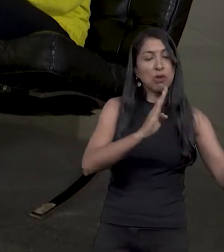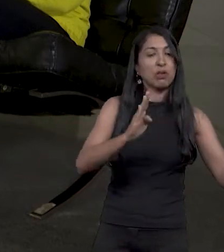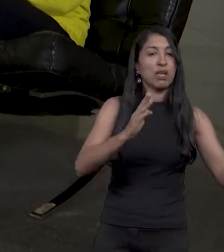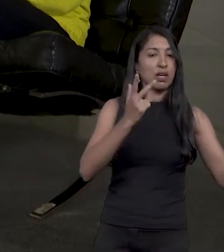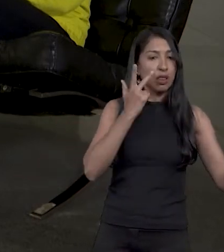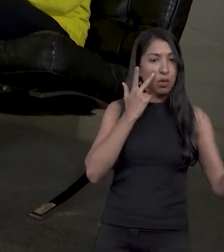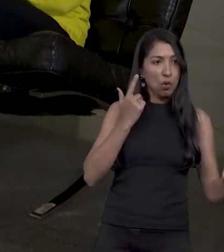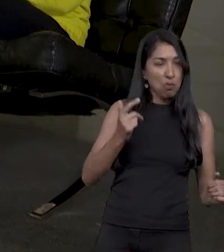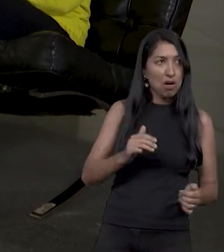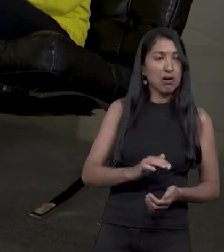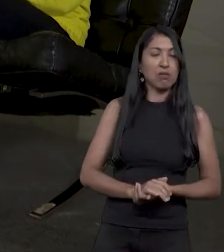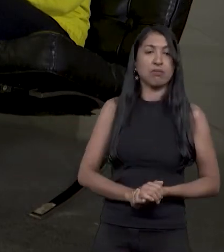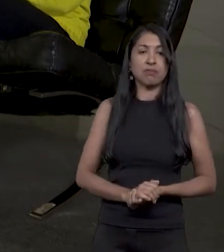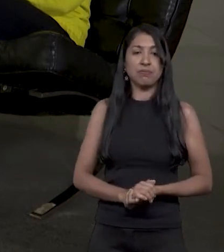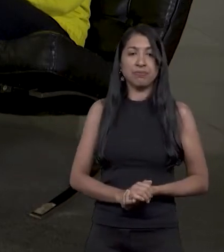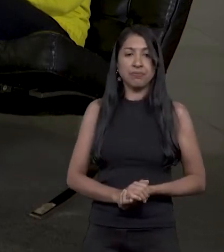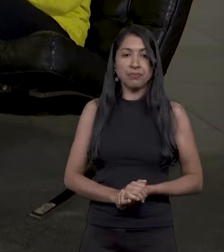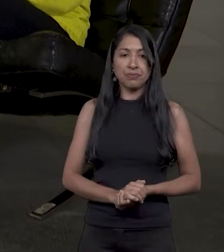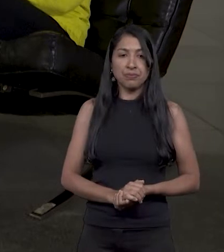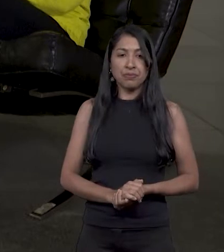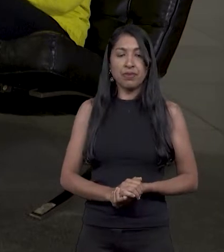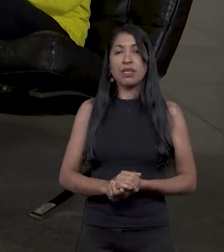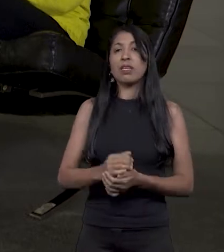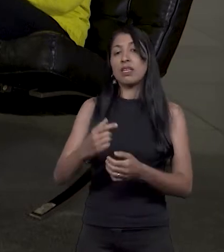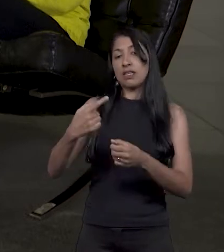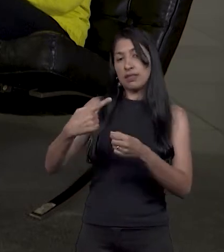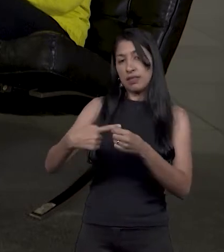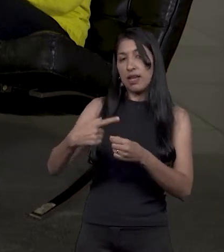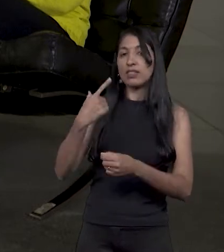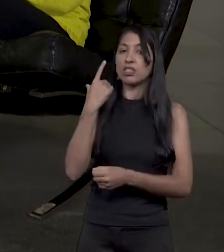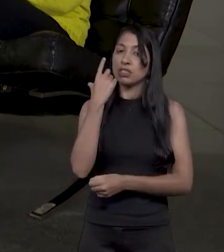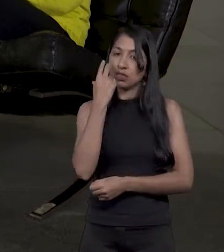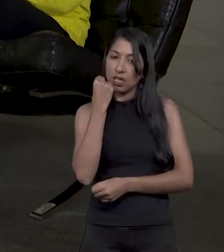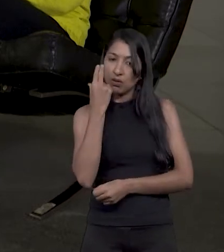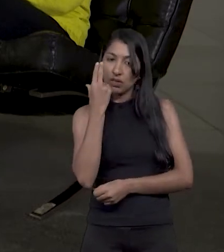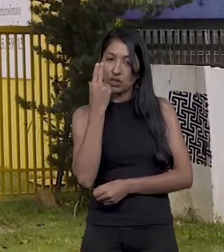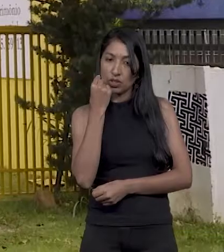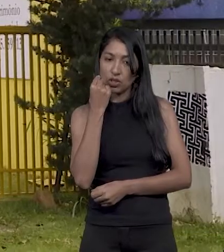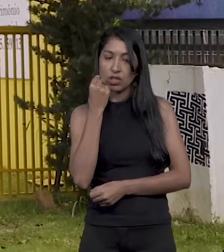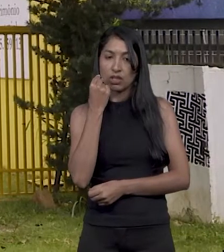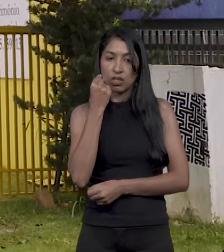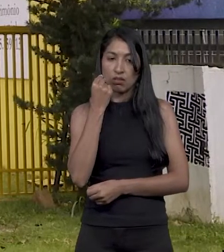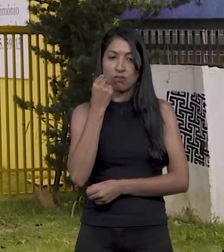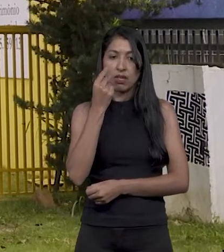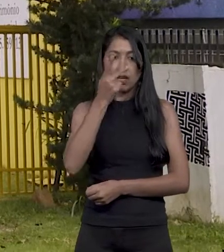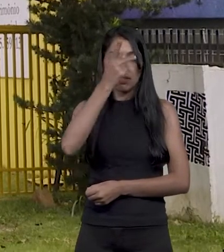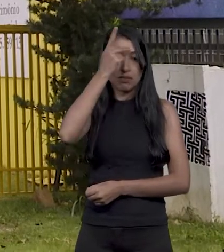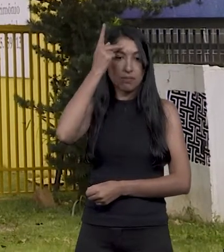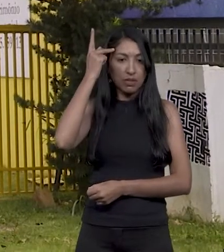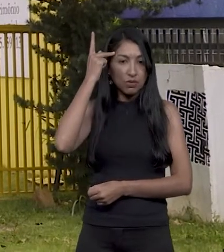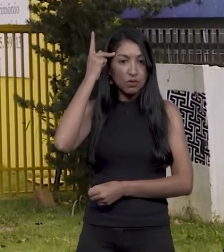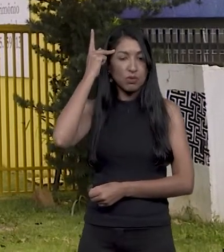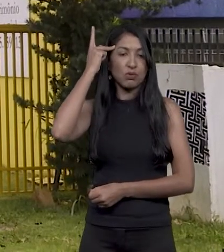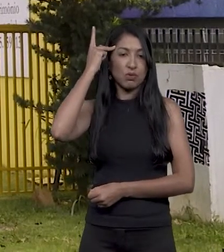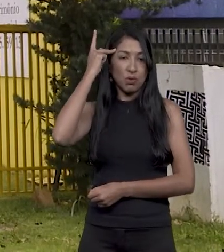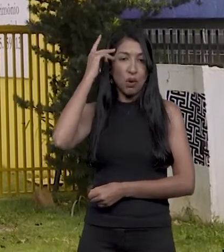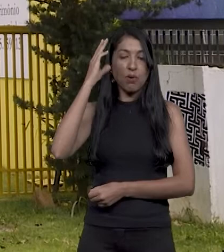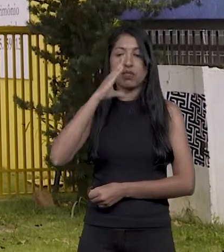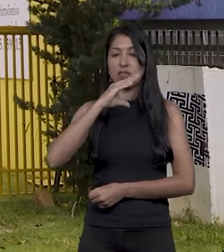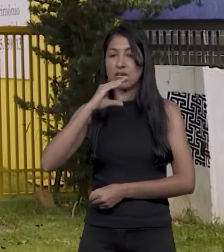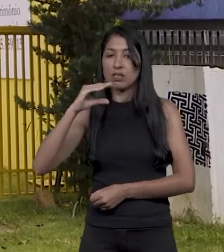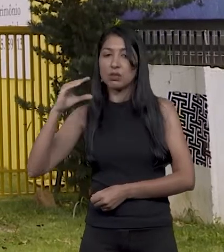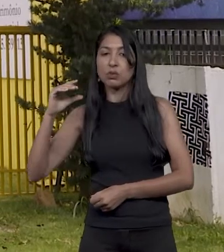plano piloto, Brasília. E em Taguatinga começou a ir o público adulto de todo o DF